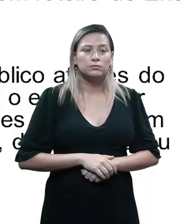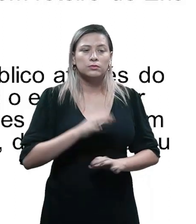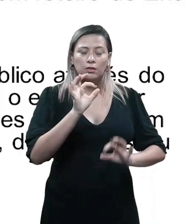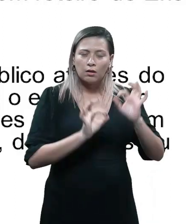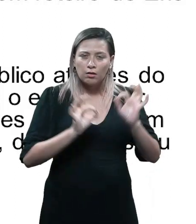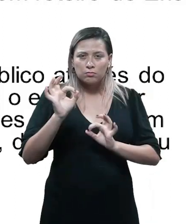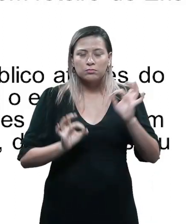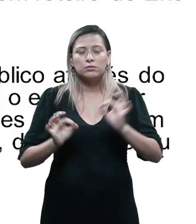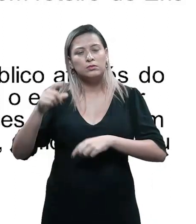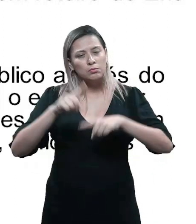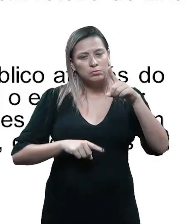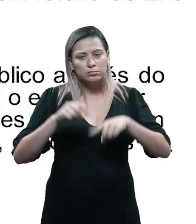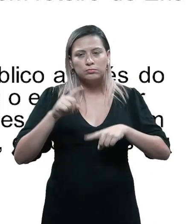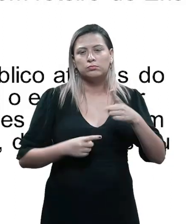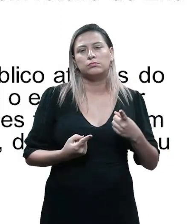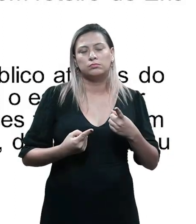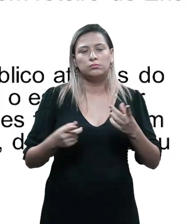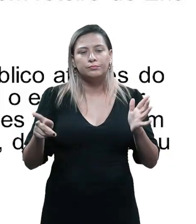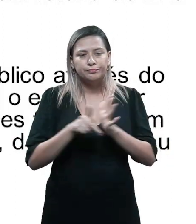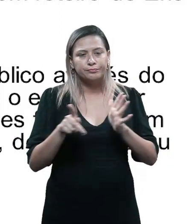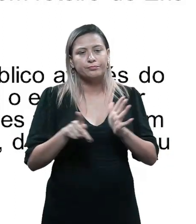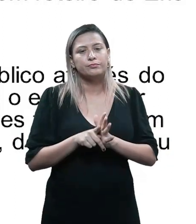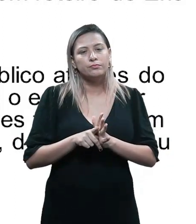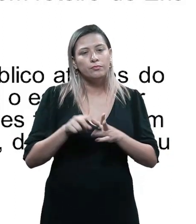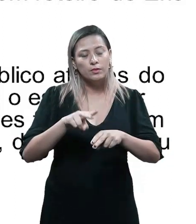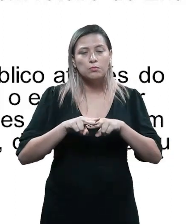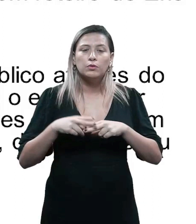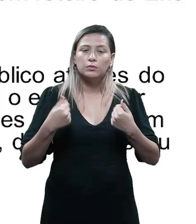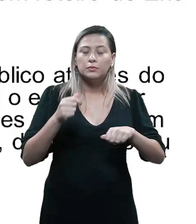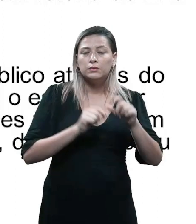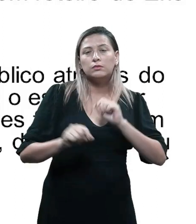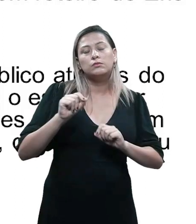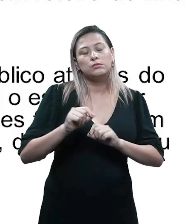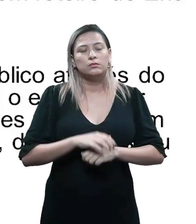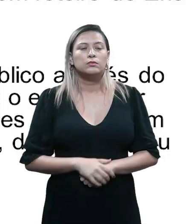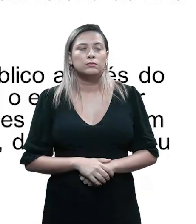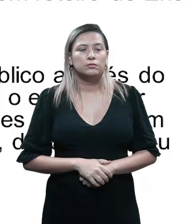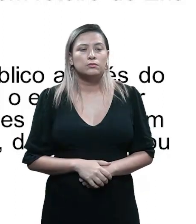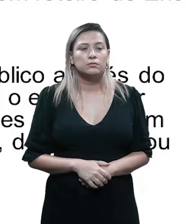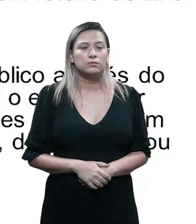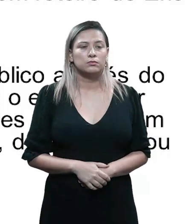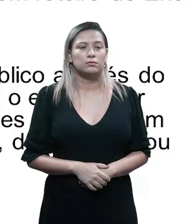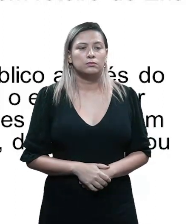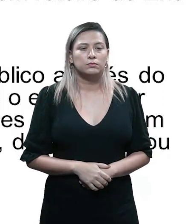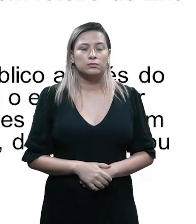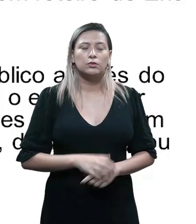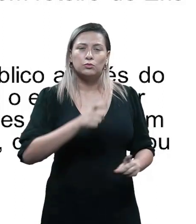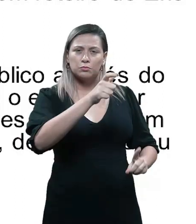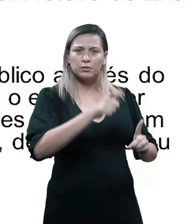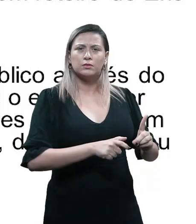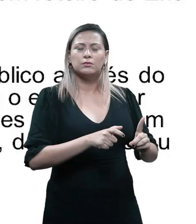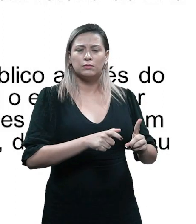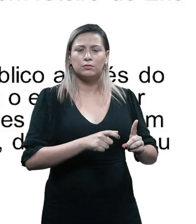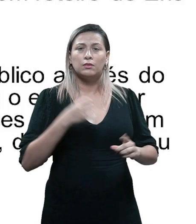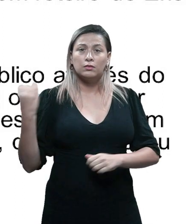bruto. Por esse motivo é que precisamos de um personagem central na maioria dos filmes. Imagina se você não